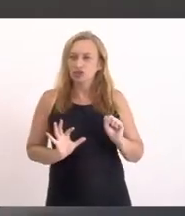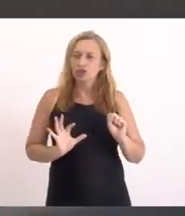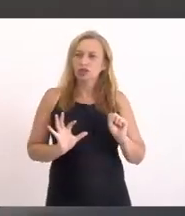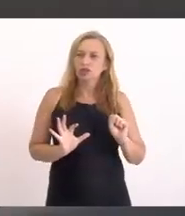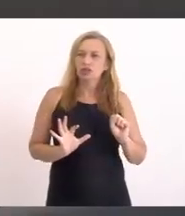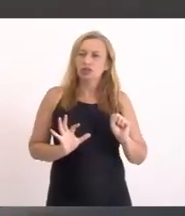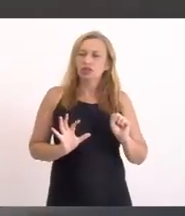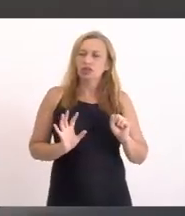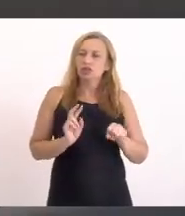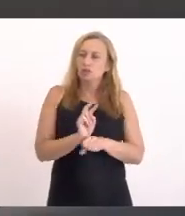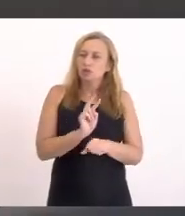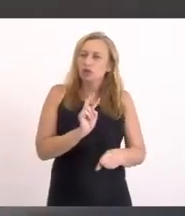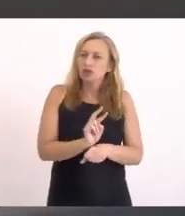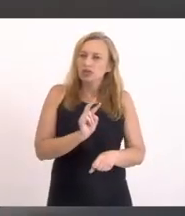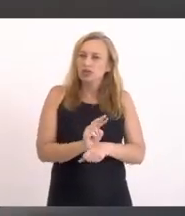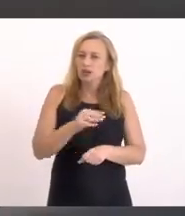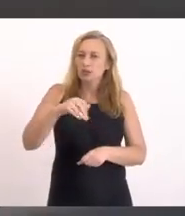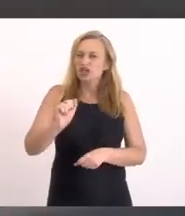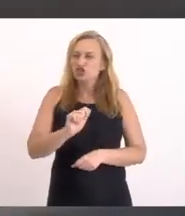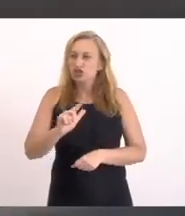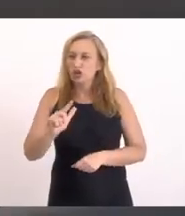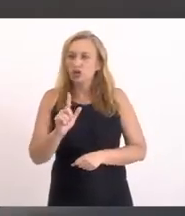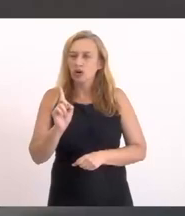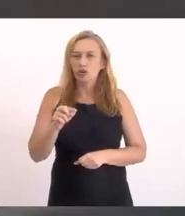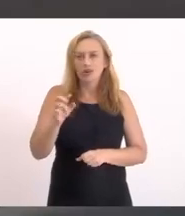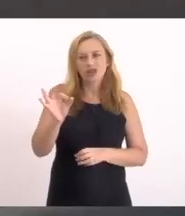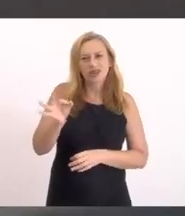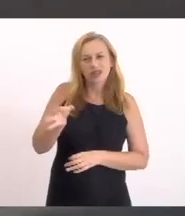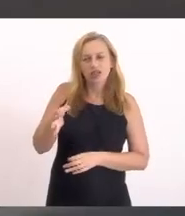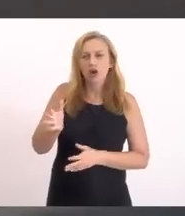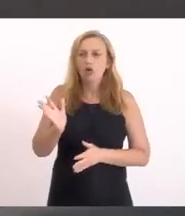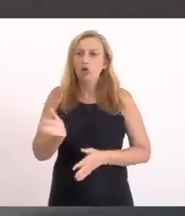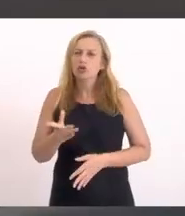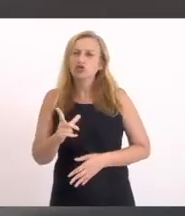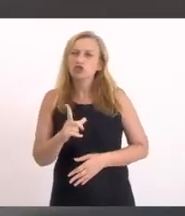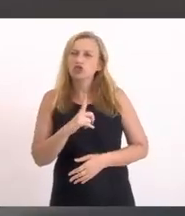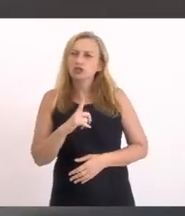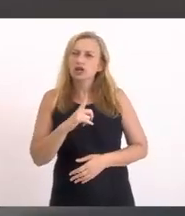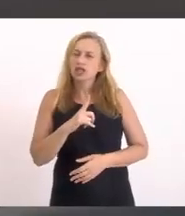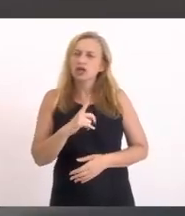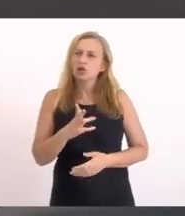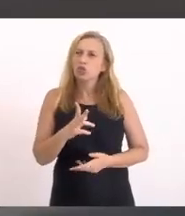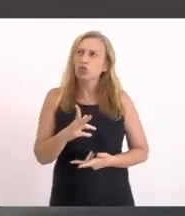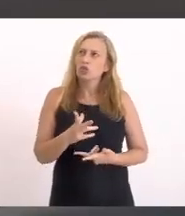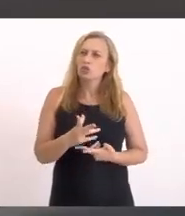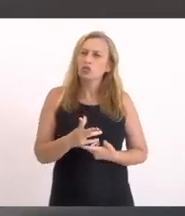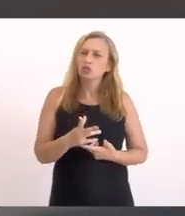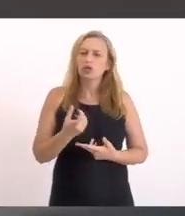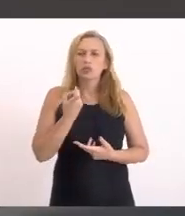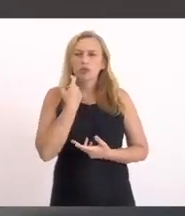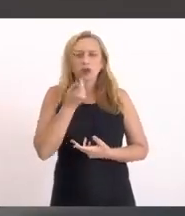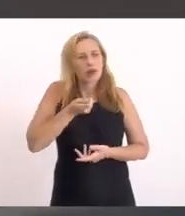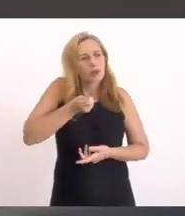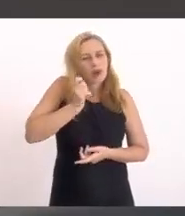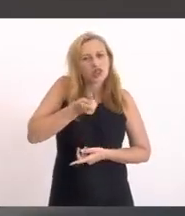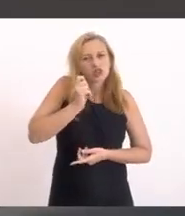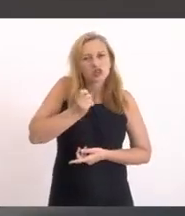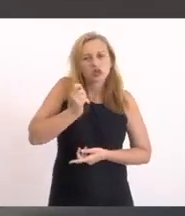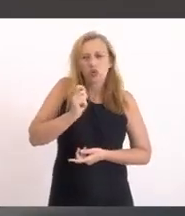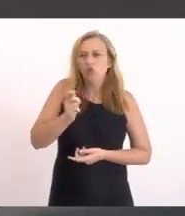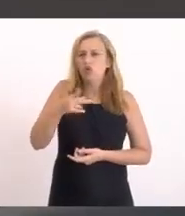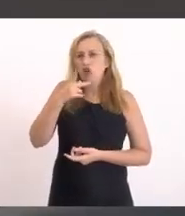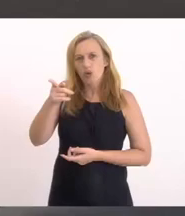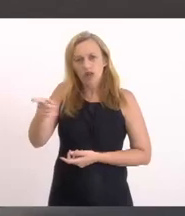marginal É uma coisa notória Hoje existem Como o próprio pescador Ali